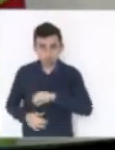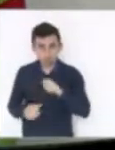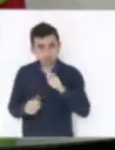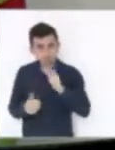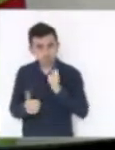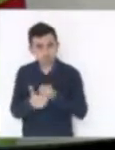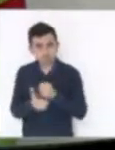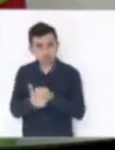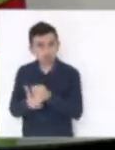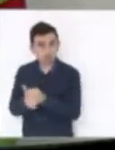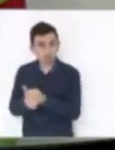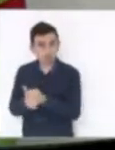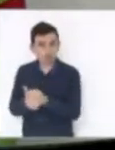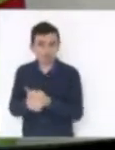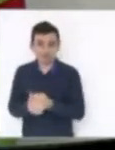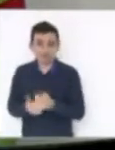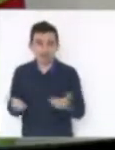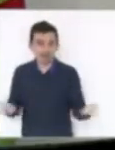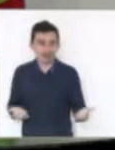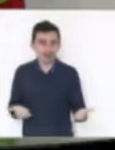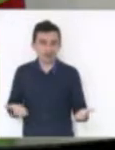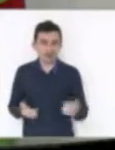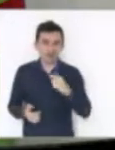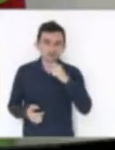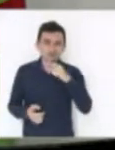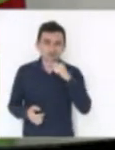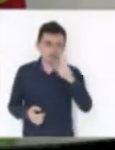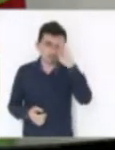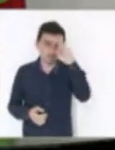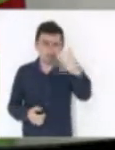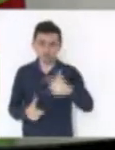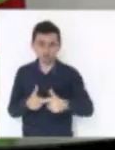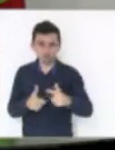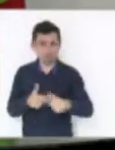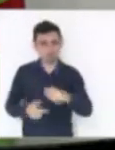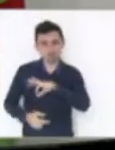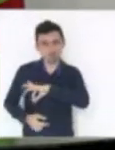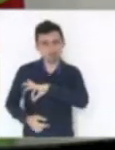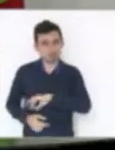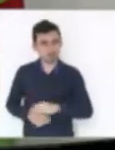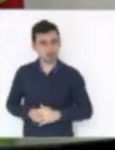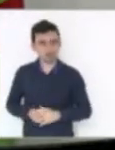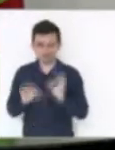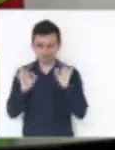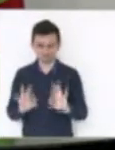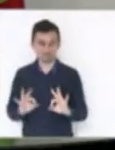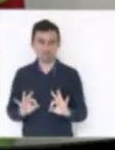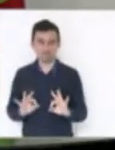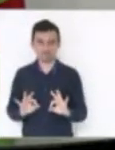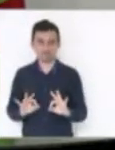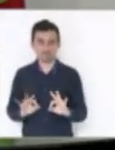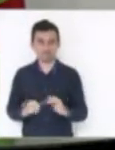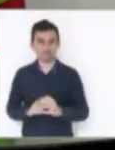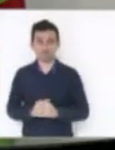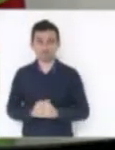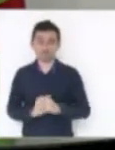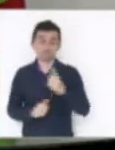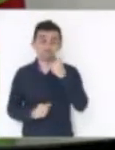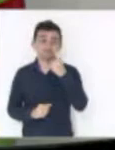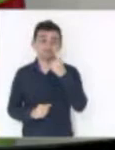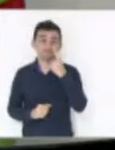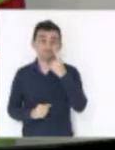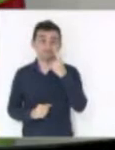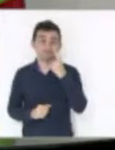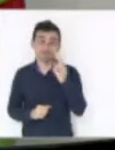essa conta aqui que vai resolver o problema da folha de pagamento. Tenho certeza disso. Basta ver